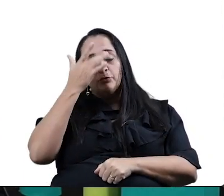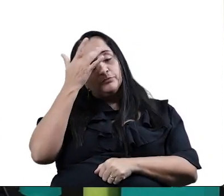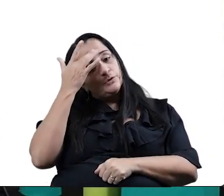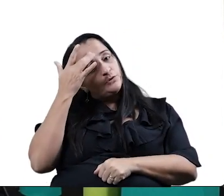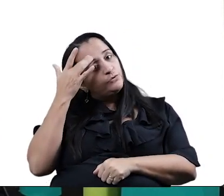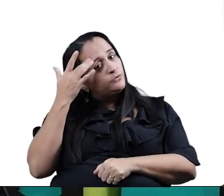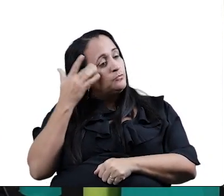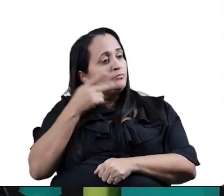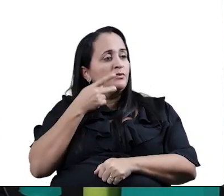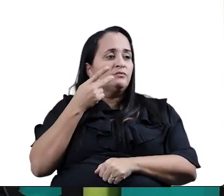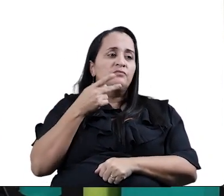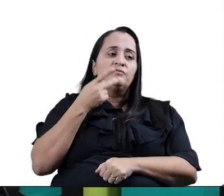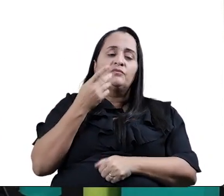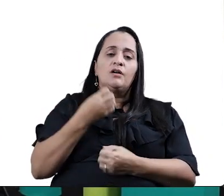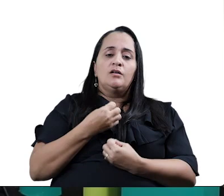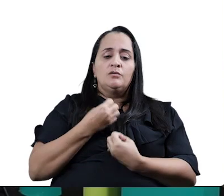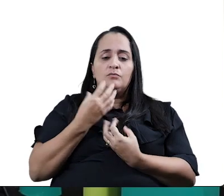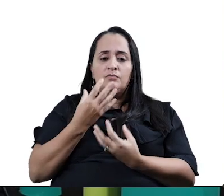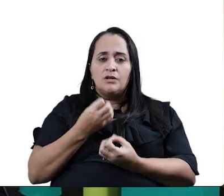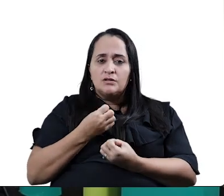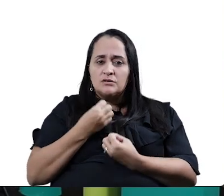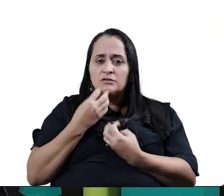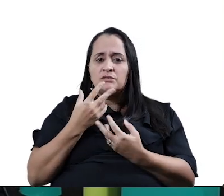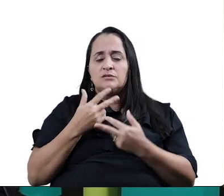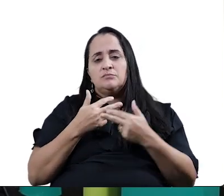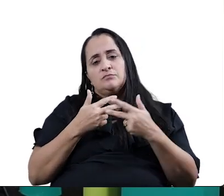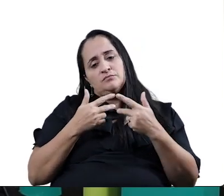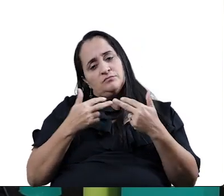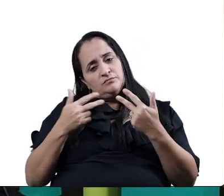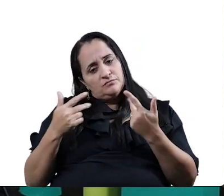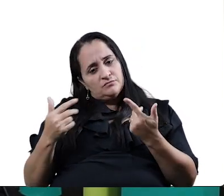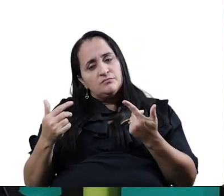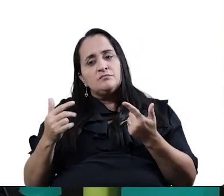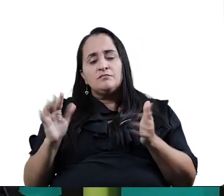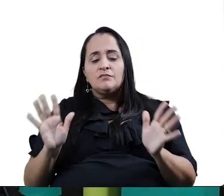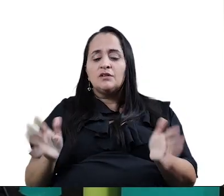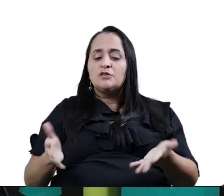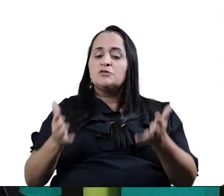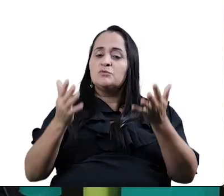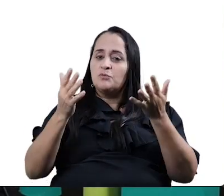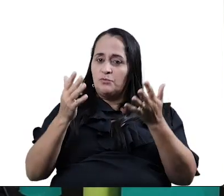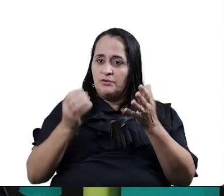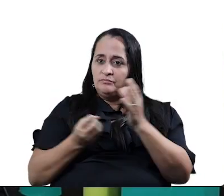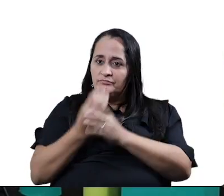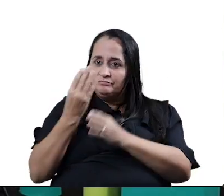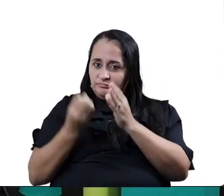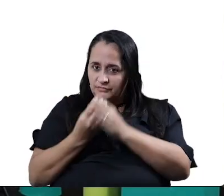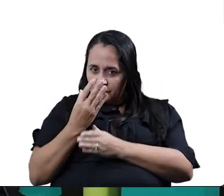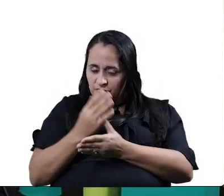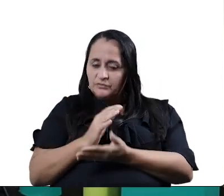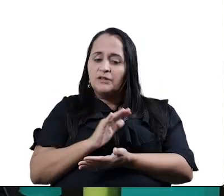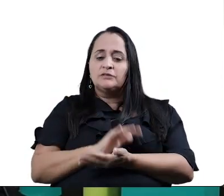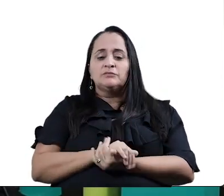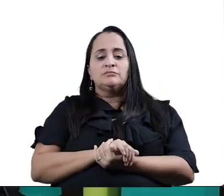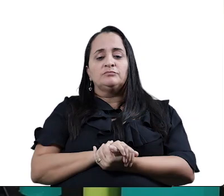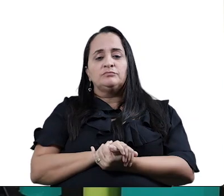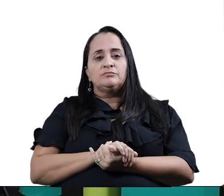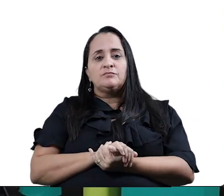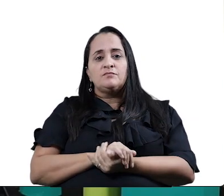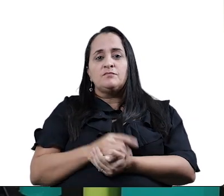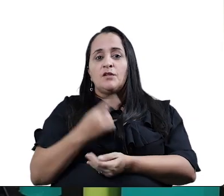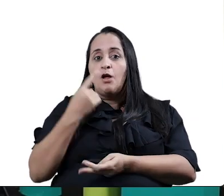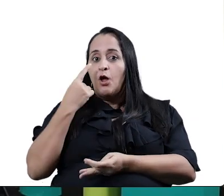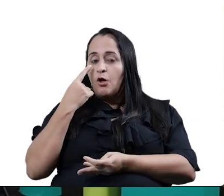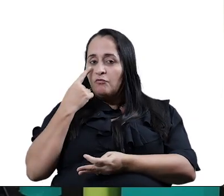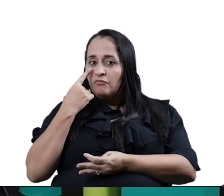Alguém vai compondo um versinho. Então, já estimula essa criatividade. Vamos prestar